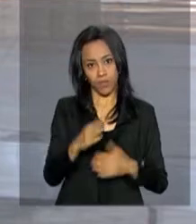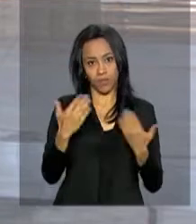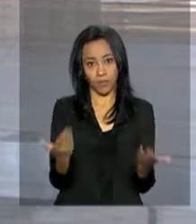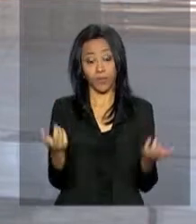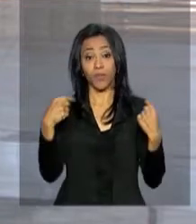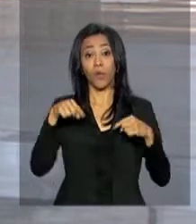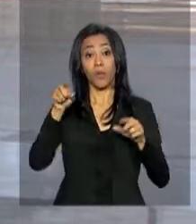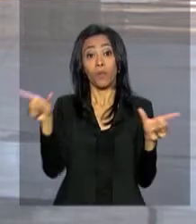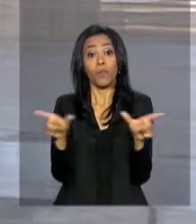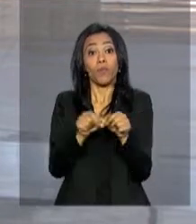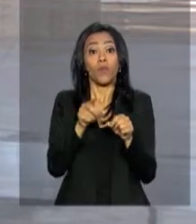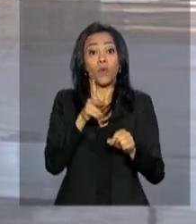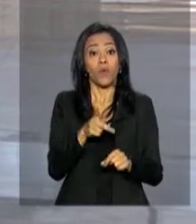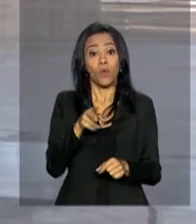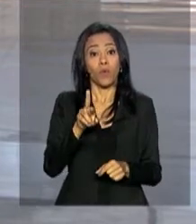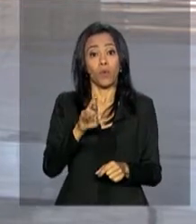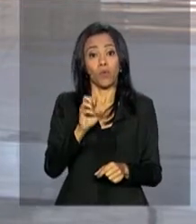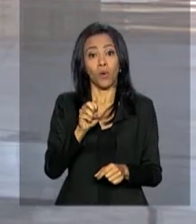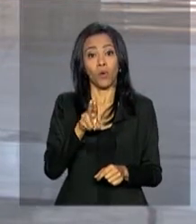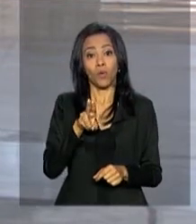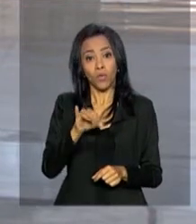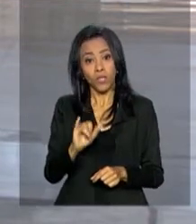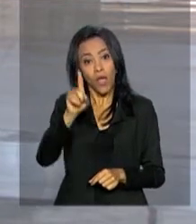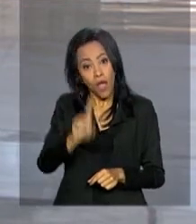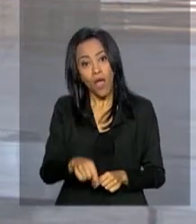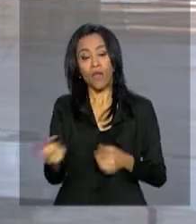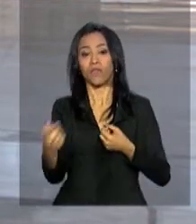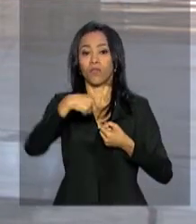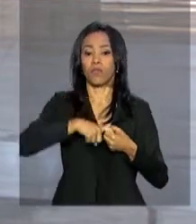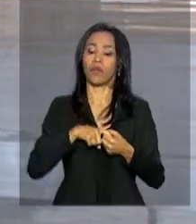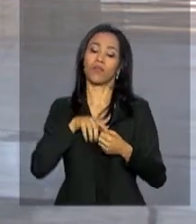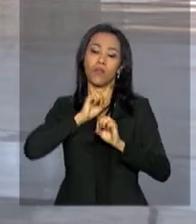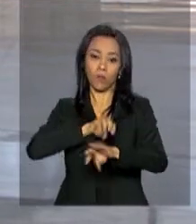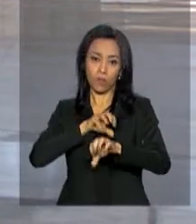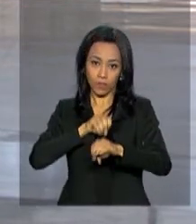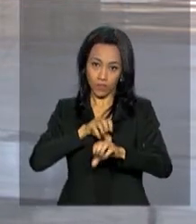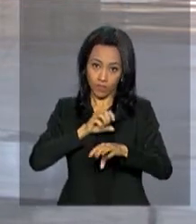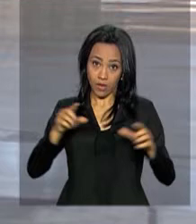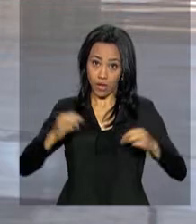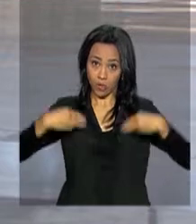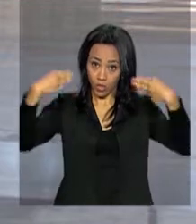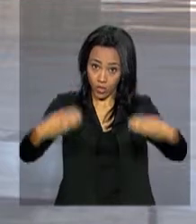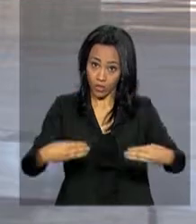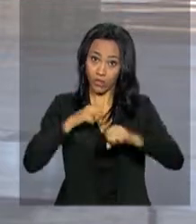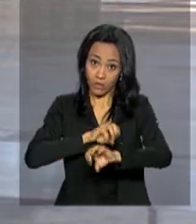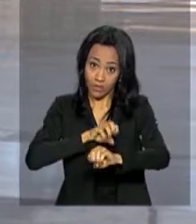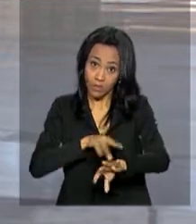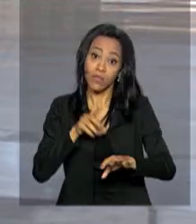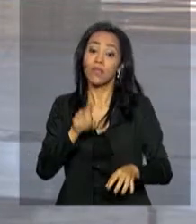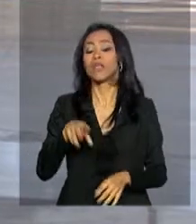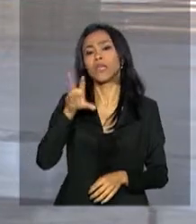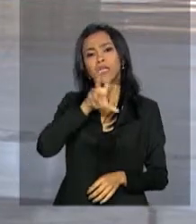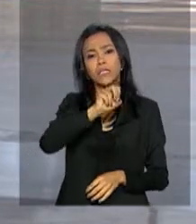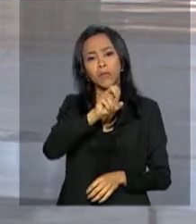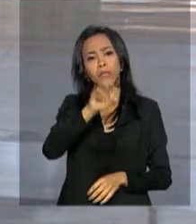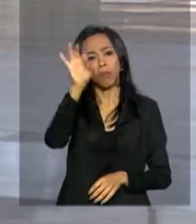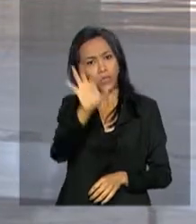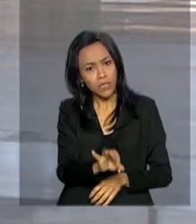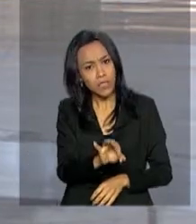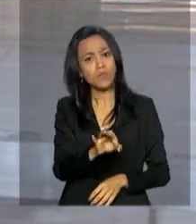programa do Ministério da Educação que oferece bolsas integrais e parciais de 50% em cursos de